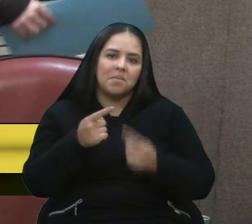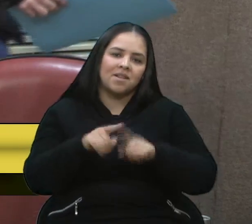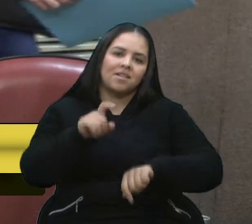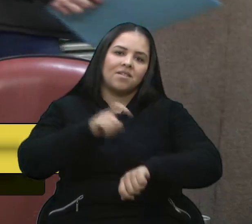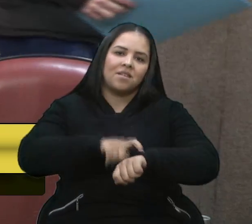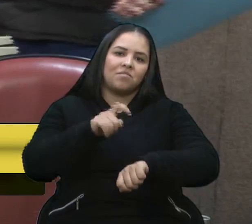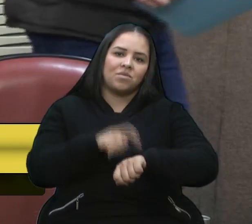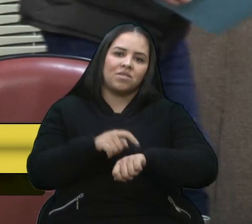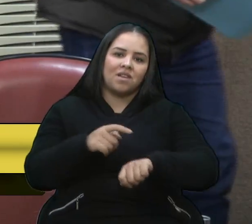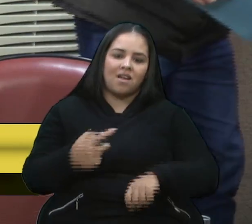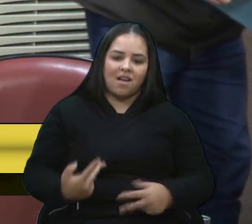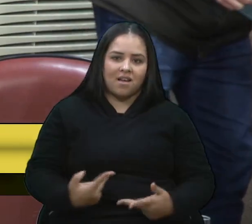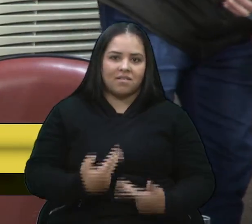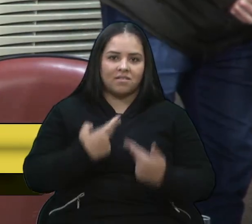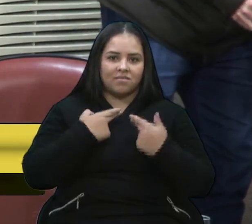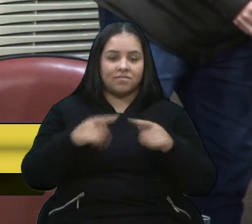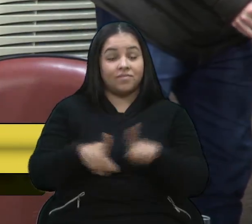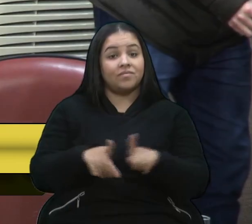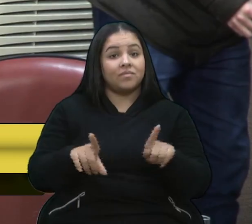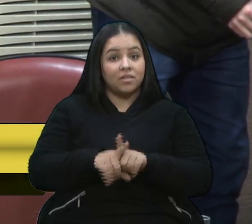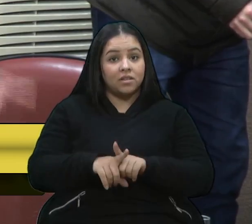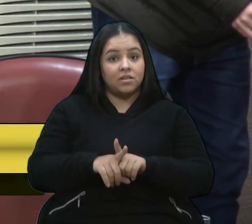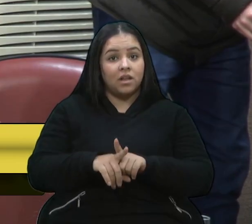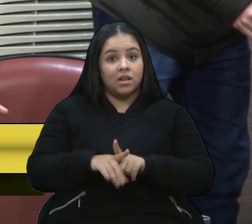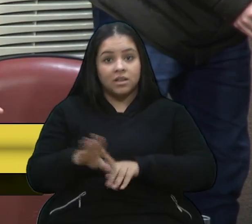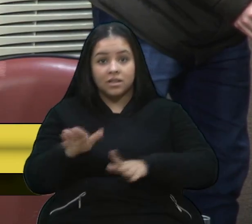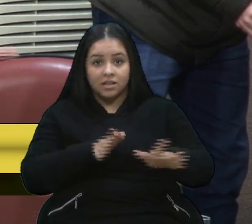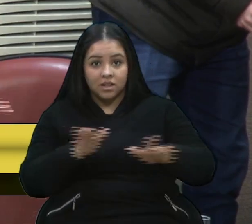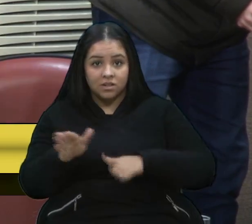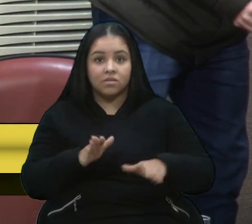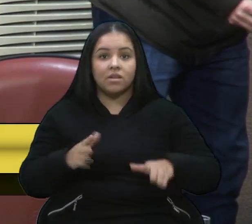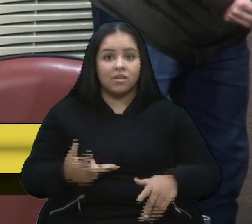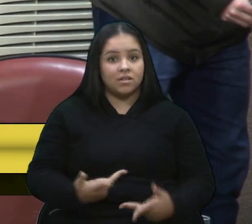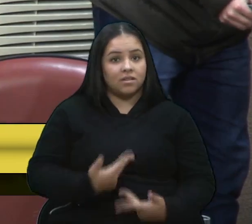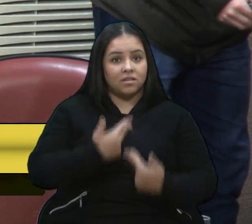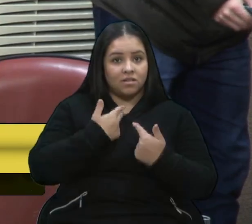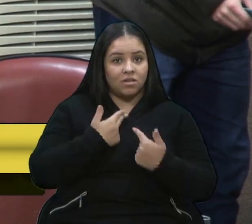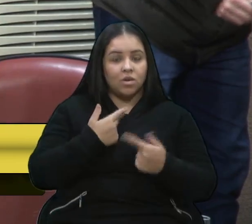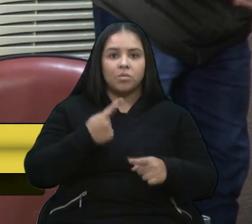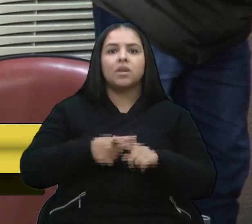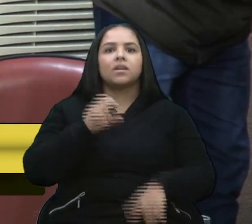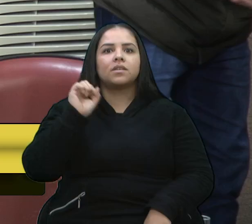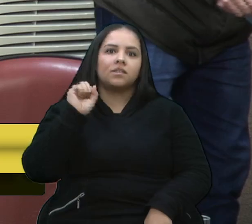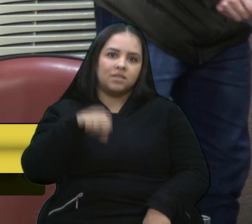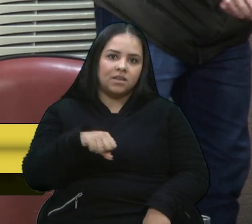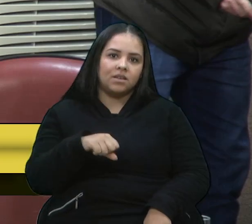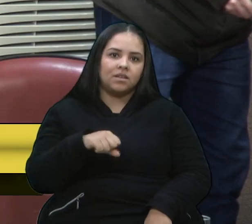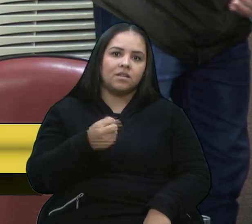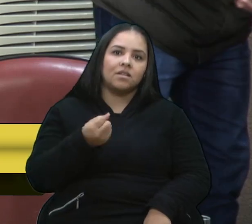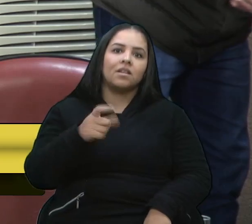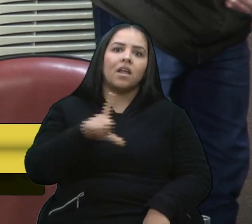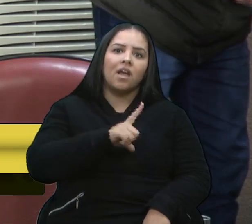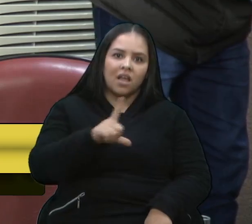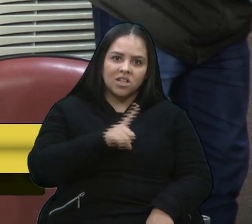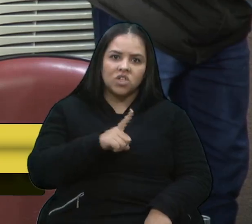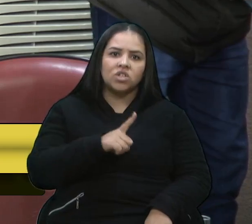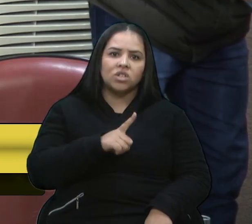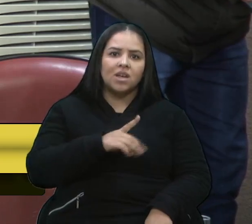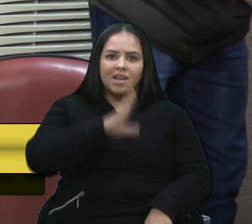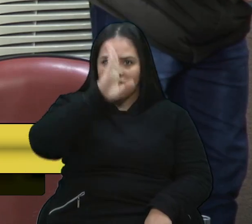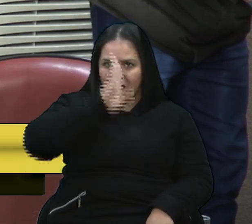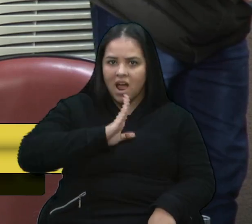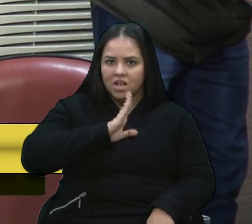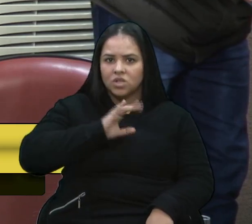castração e é também no momento do acesso a essa castração. Porque, sim, existe castração gratuita pelo SUS.